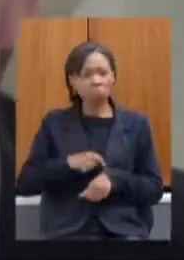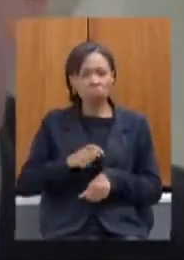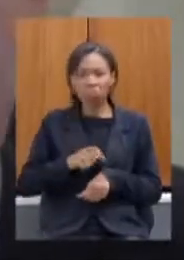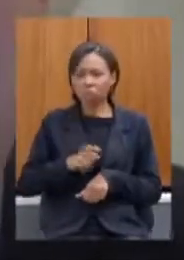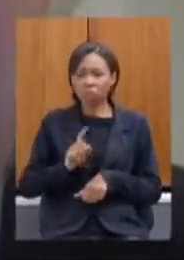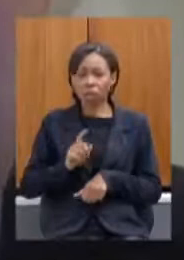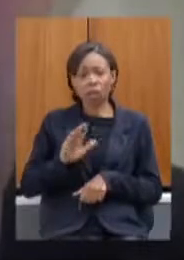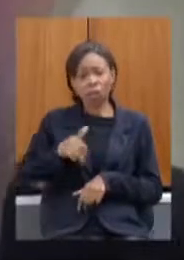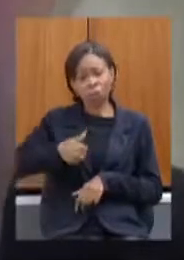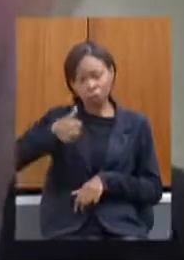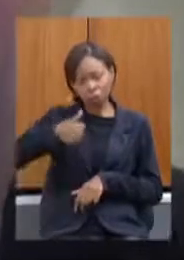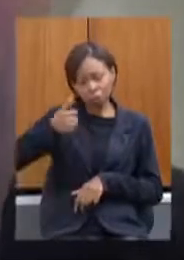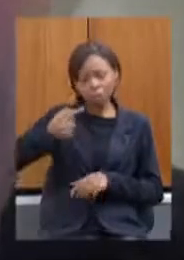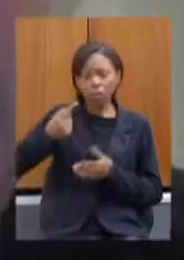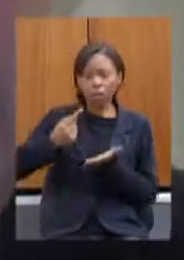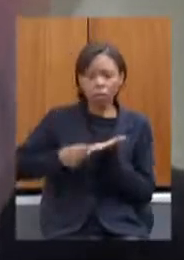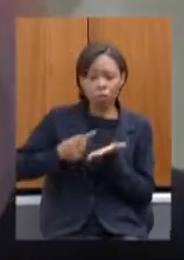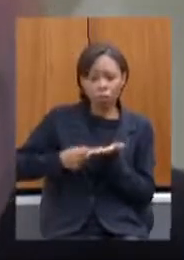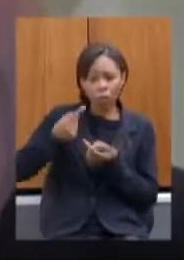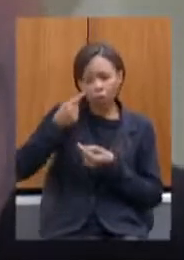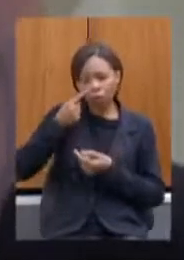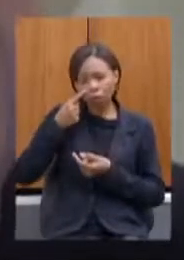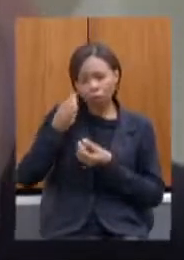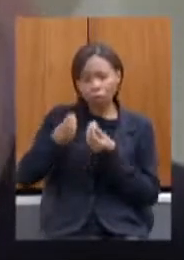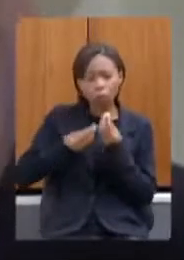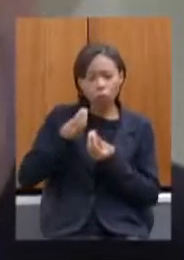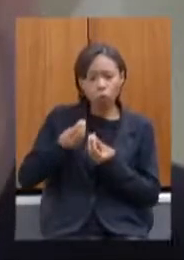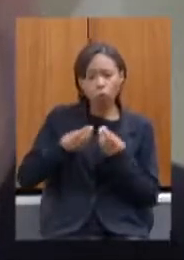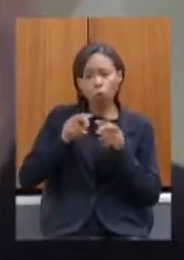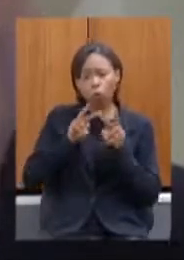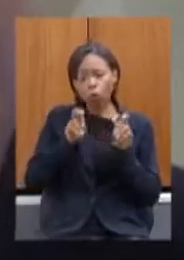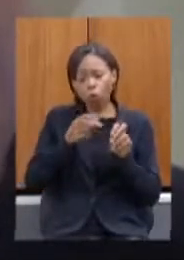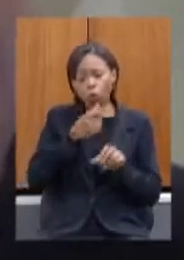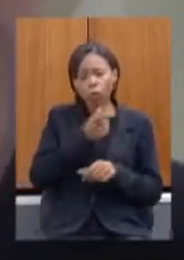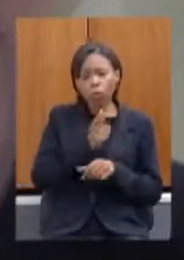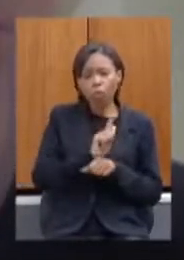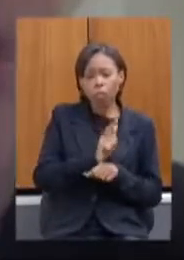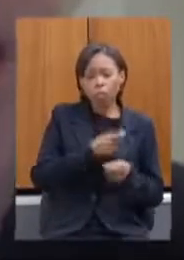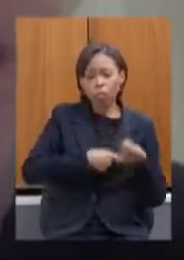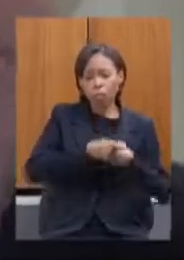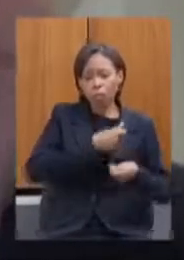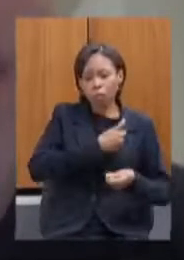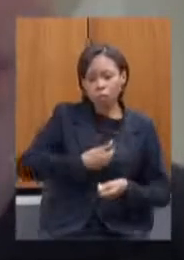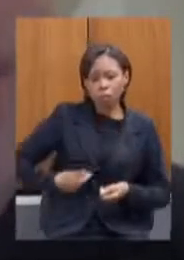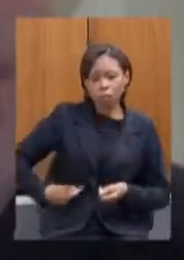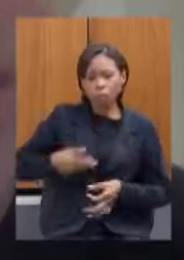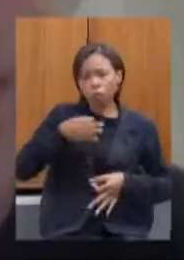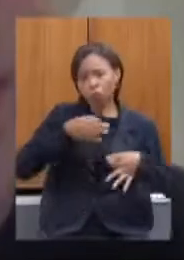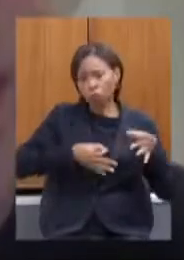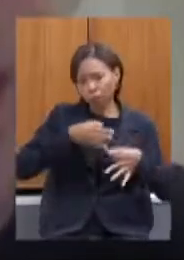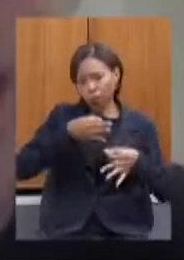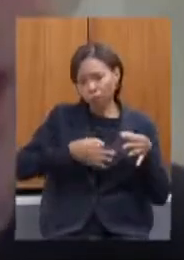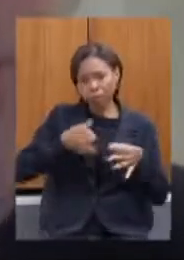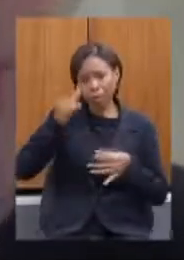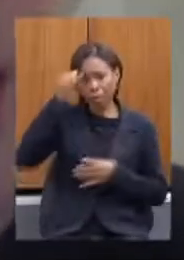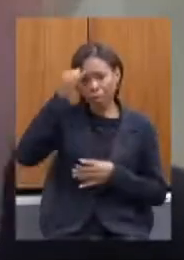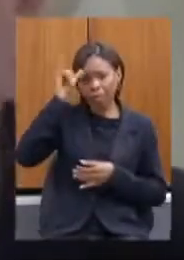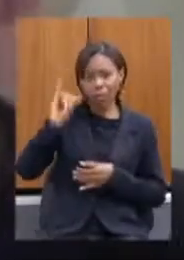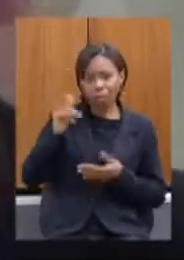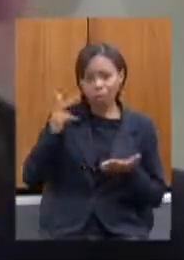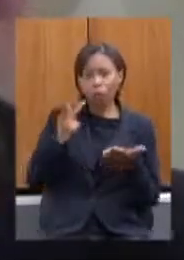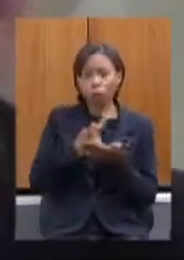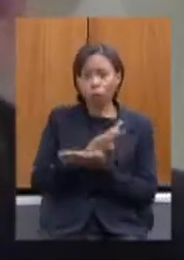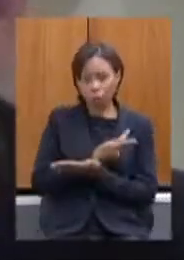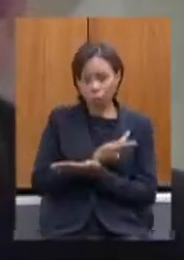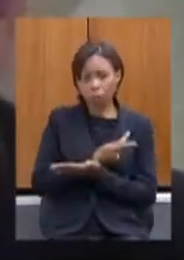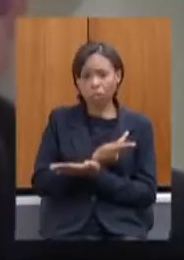questões de governança e questões jurídicas para se evitar que aconteça é em Brumadinho o